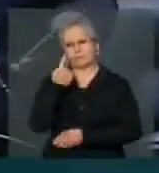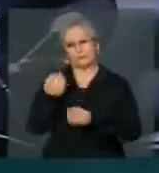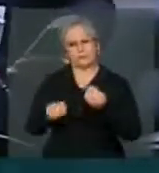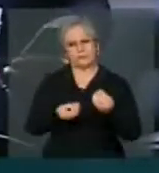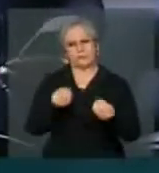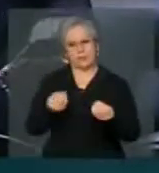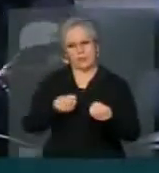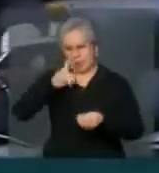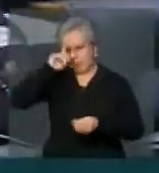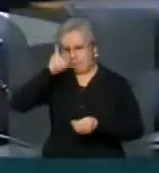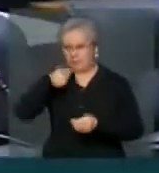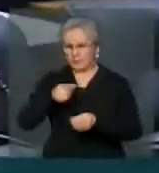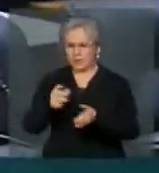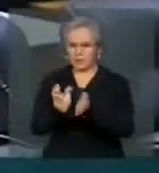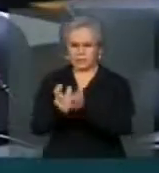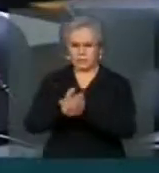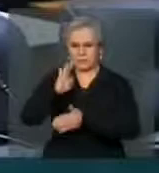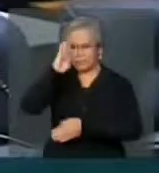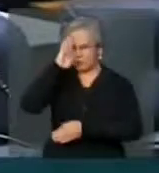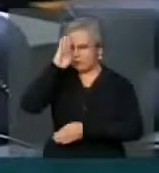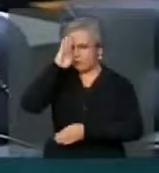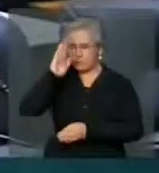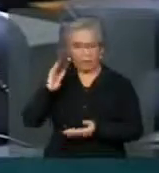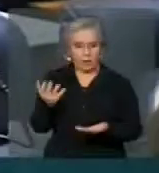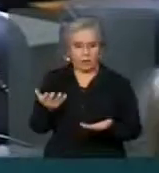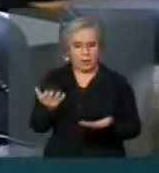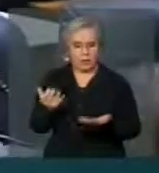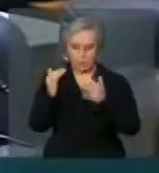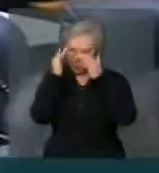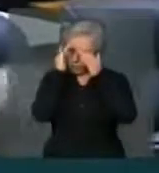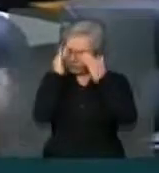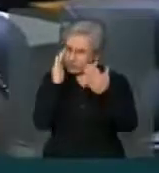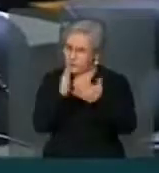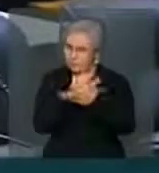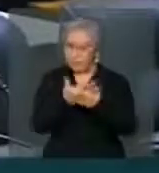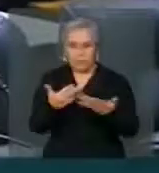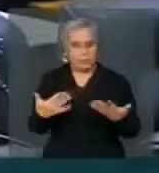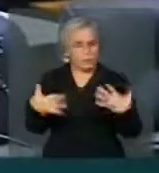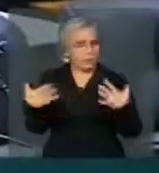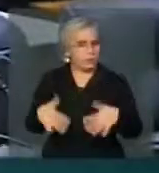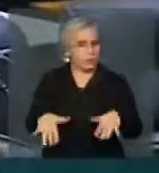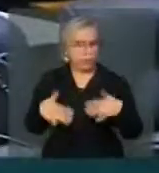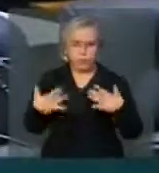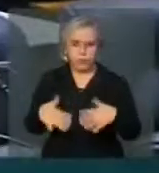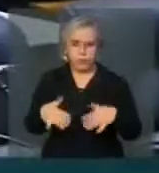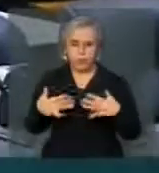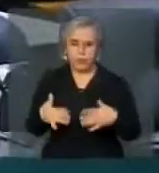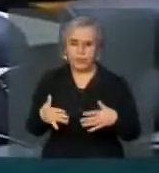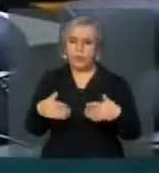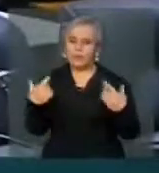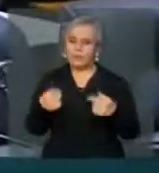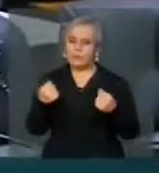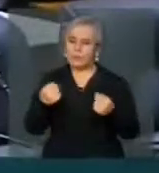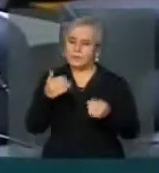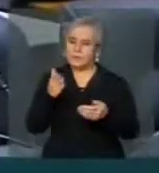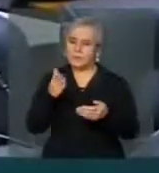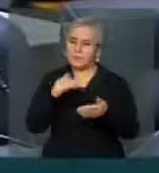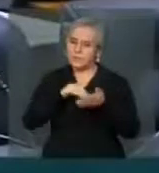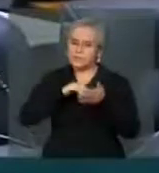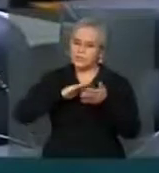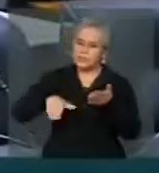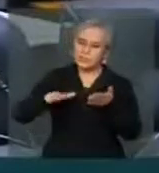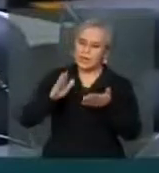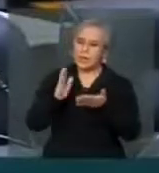aos policiais militares medidas até que vedam a possibilidade da expressão de muitos desses